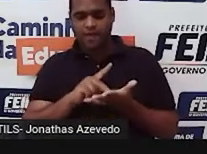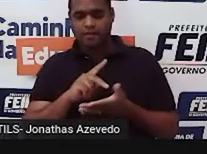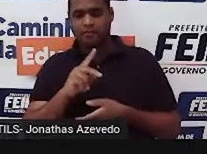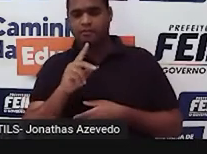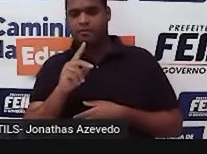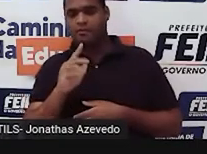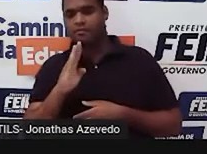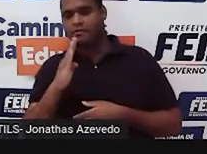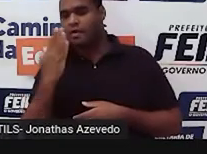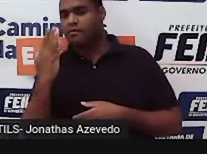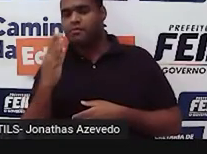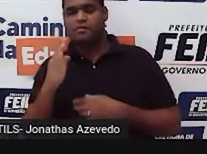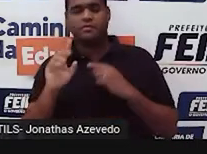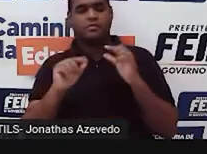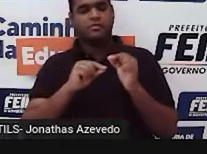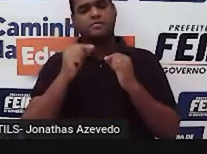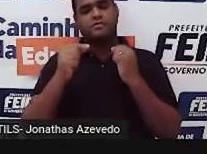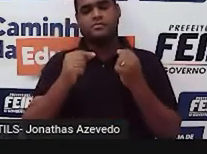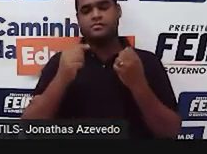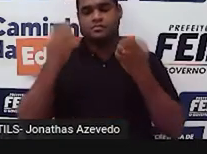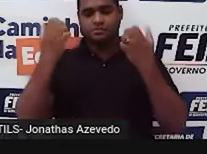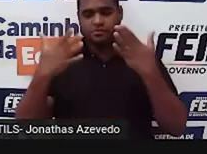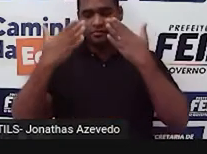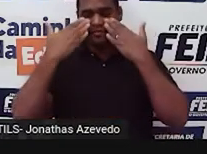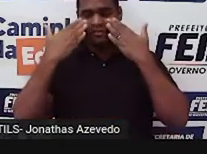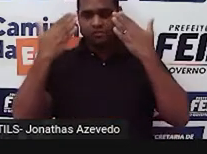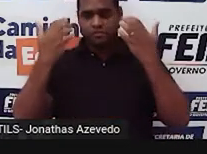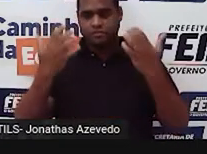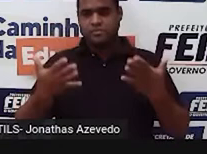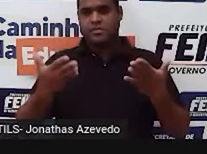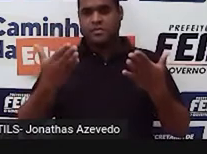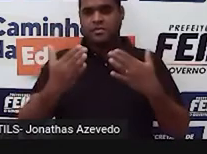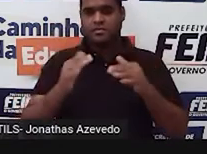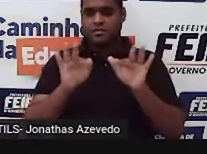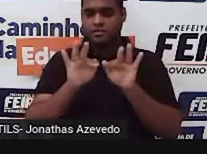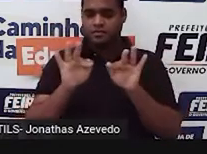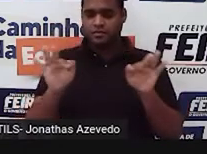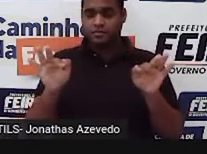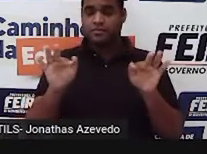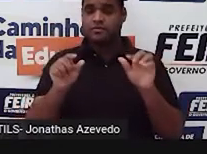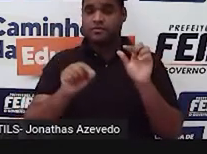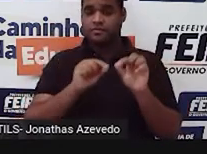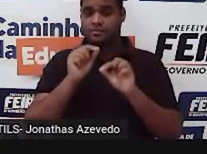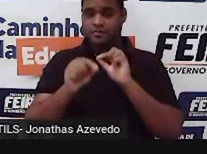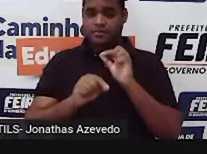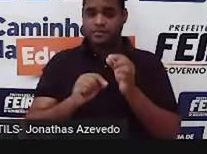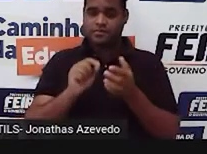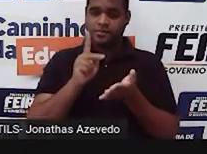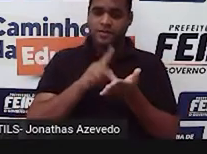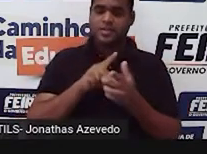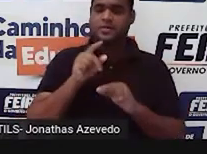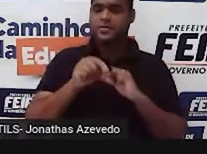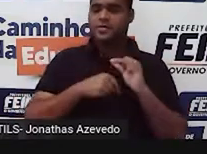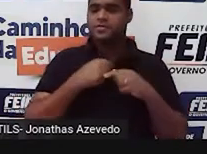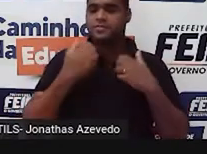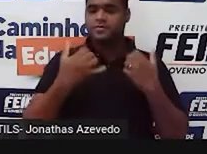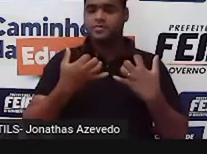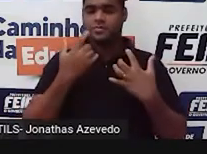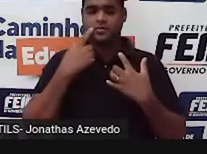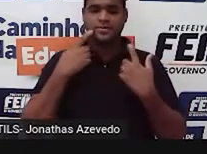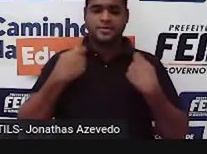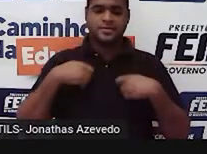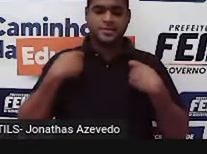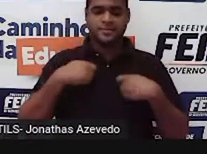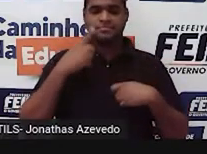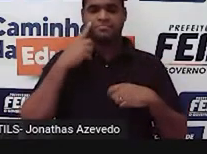falso, tá bom? Vai aparecer uma afirmação, uma frase, né? Afirmando alguma coisa. E aí você precisa